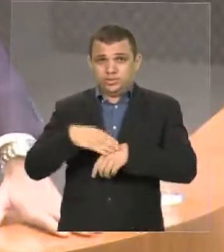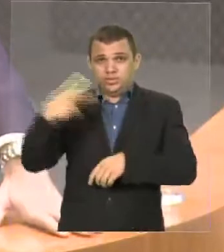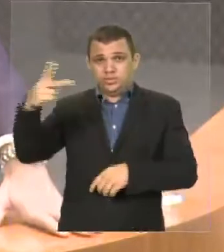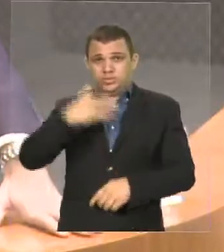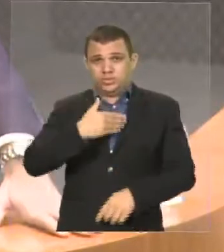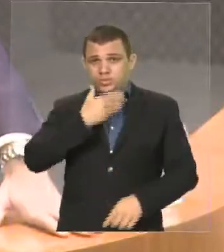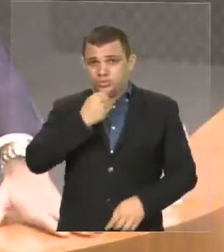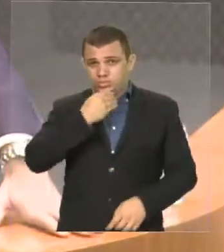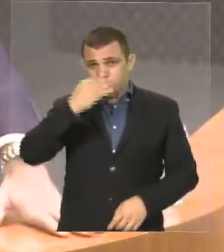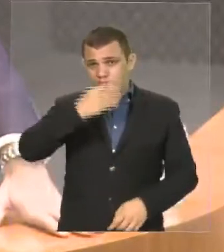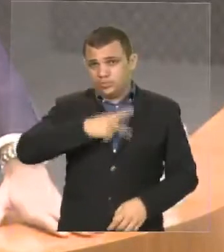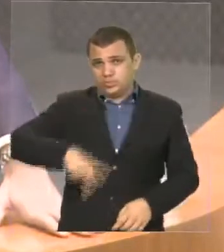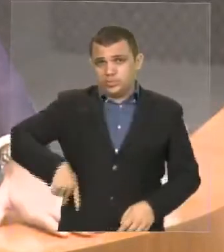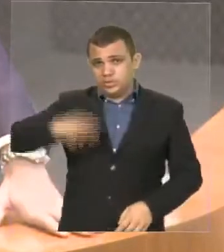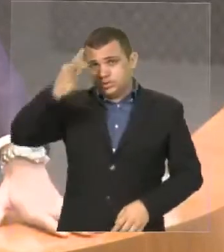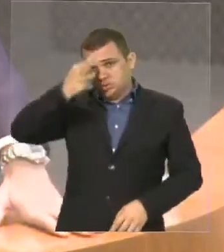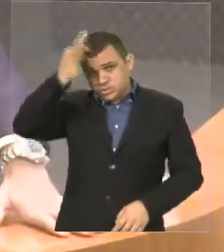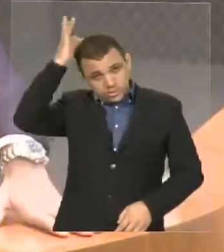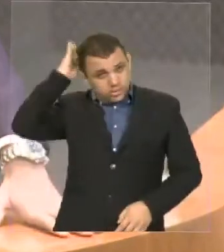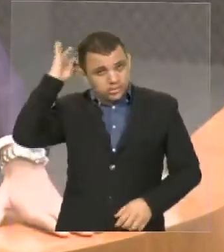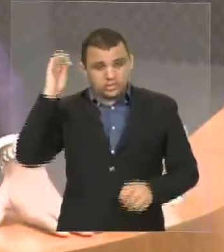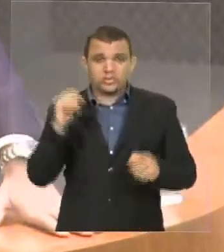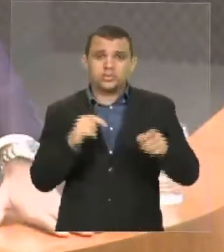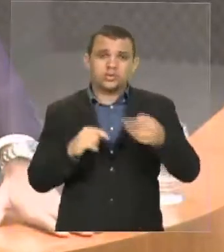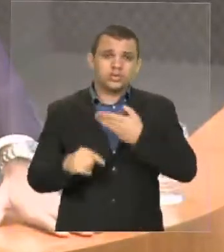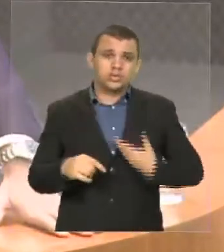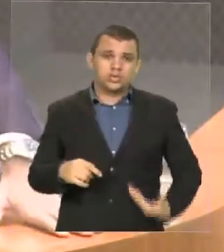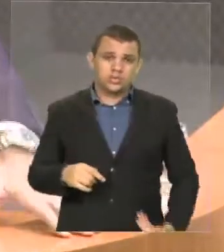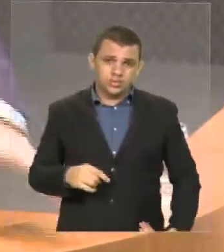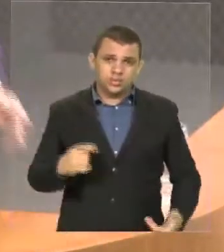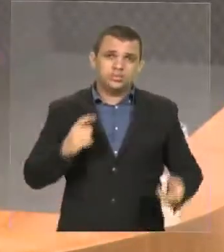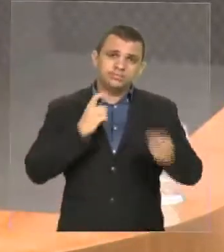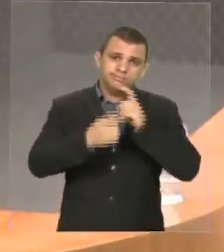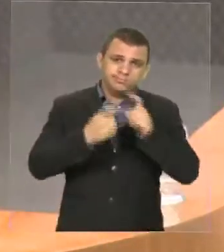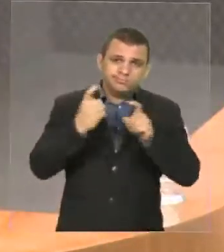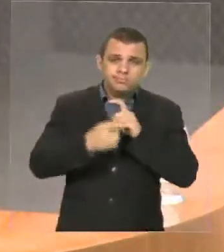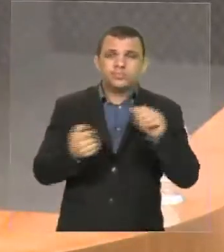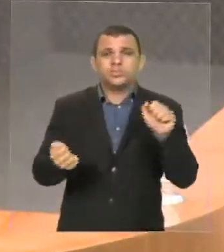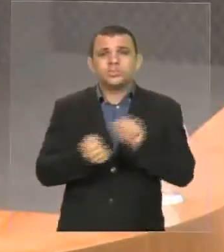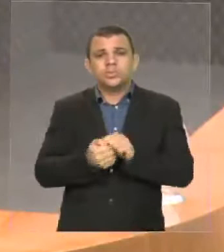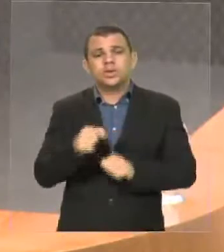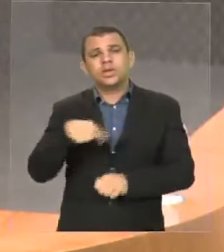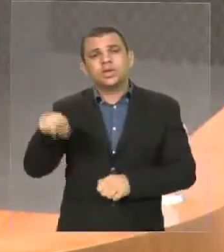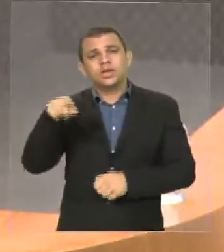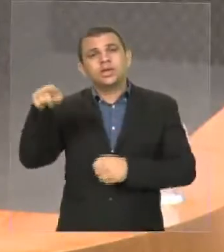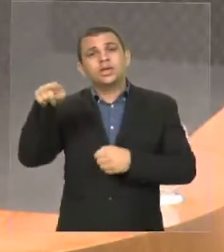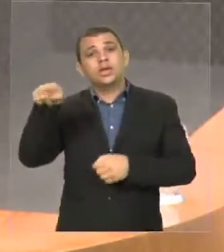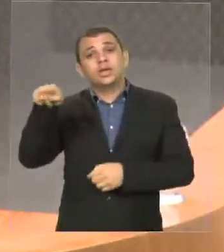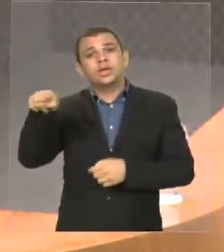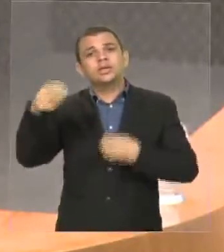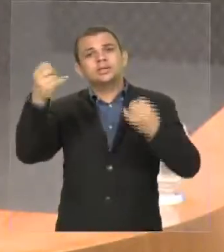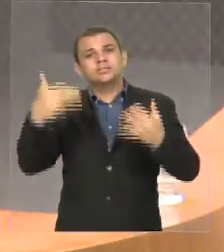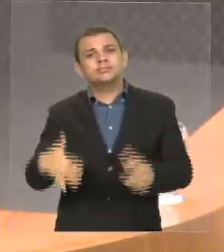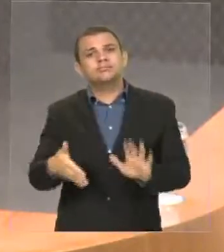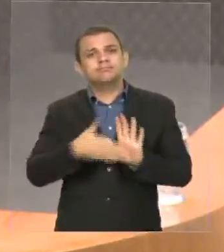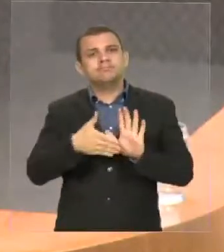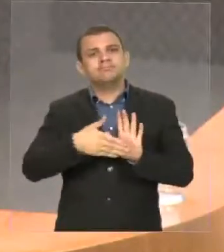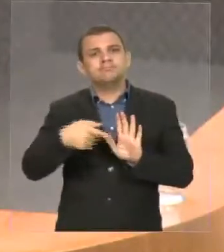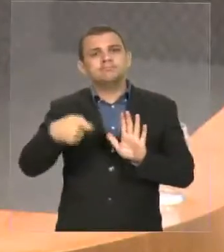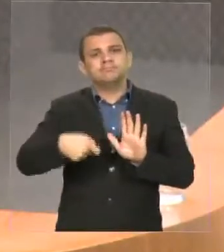tem feito junto com os governadores, ele tem listado uma série de exigências, vamos dizer assim,